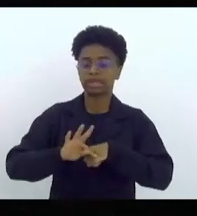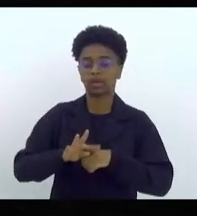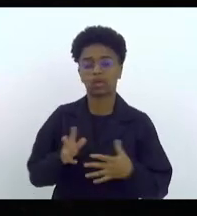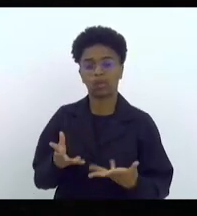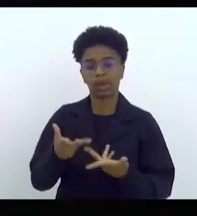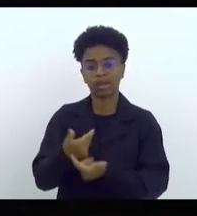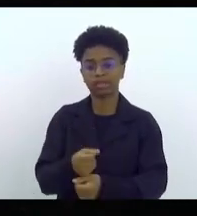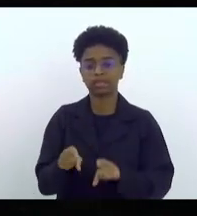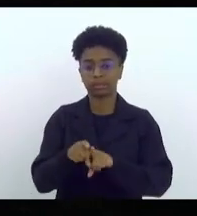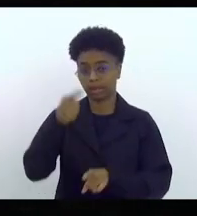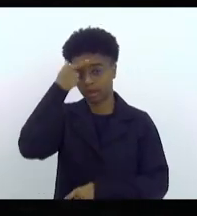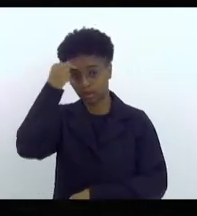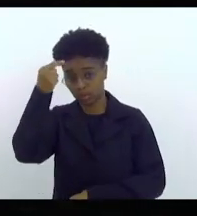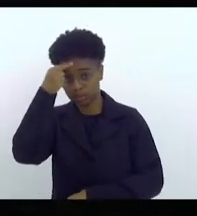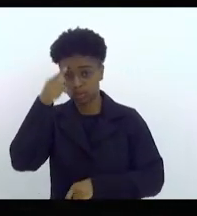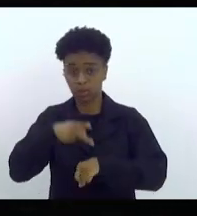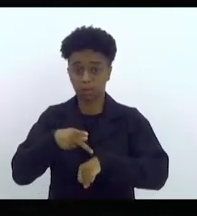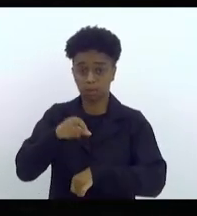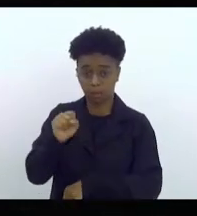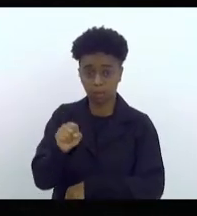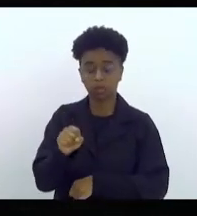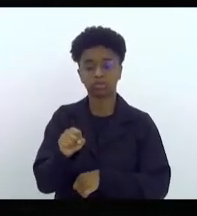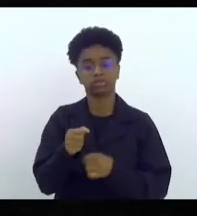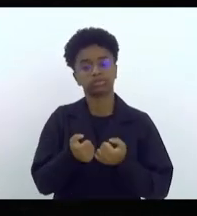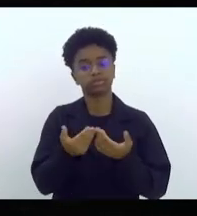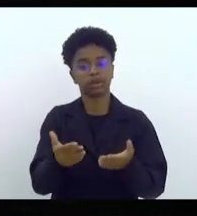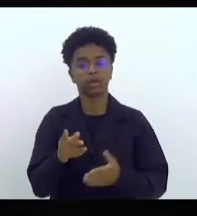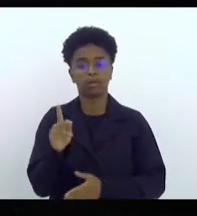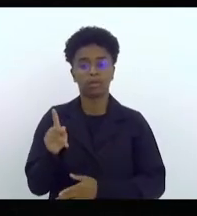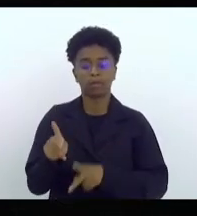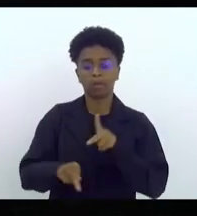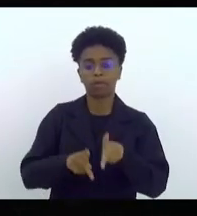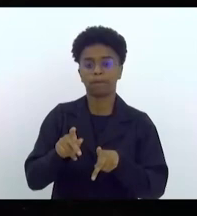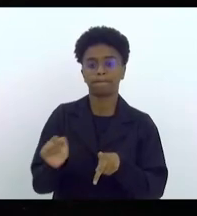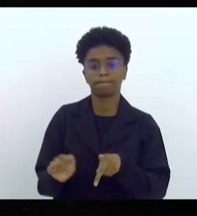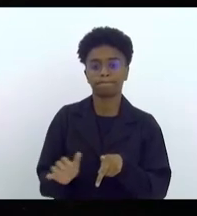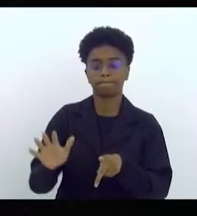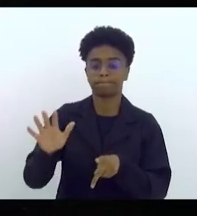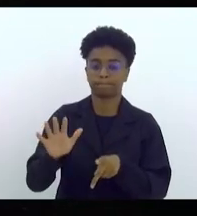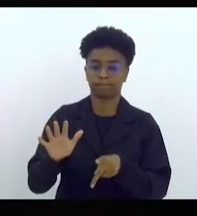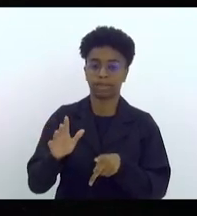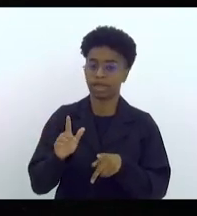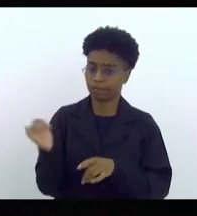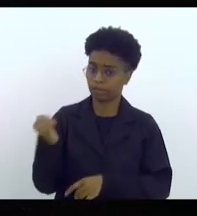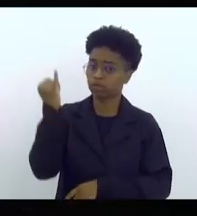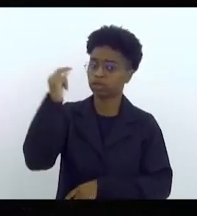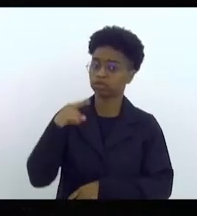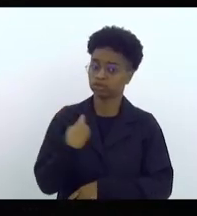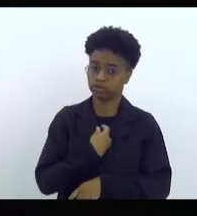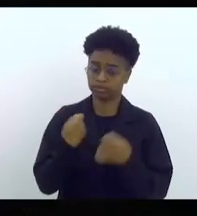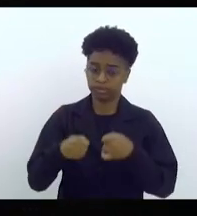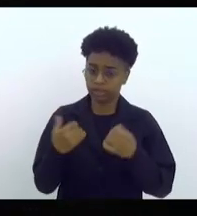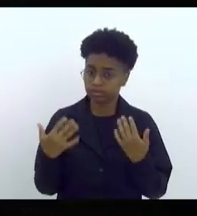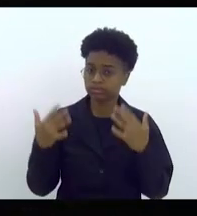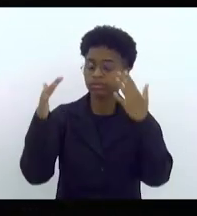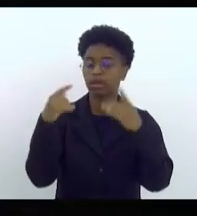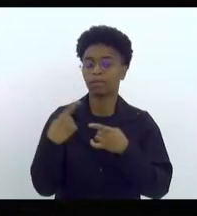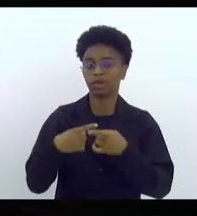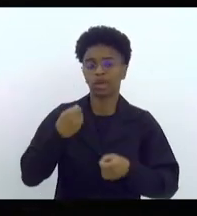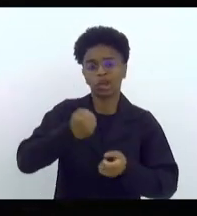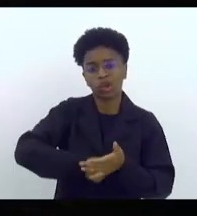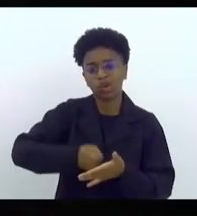de graduação e pós-graduação para o povo da periferia é muito importante, a gente tem que celebrar essa conquista, porque é uma luta